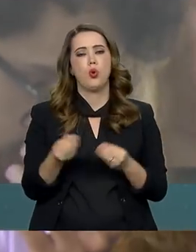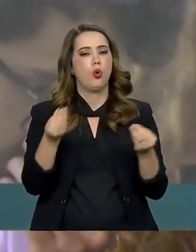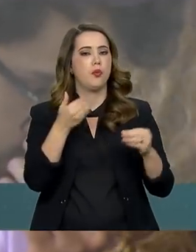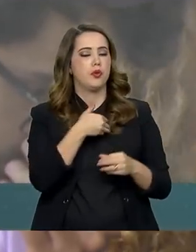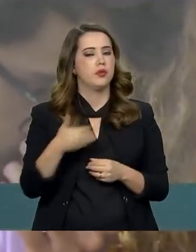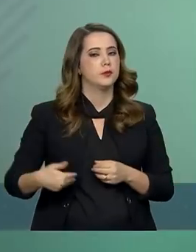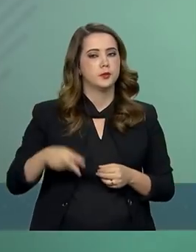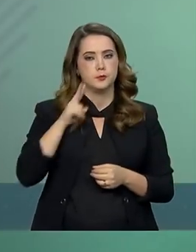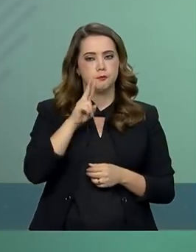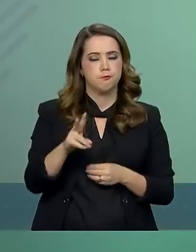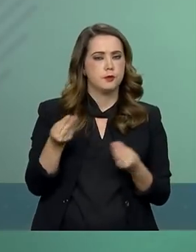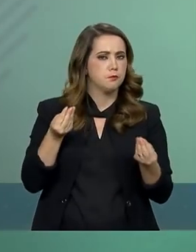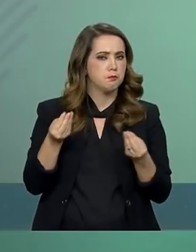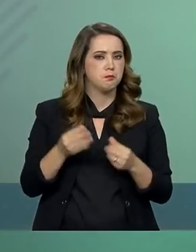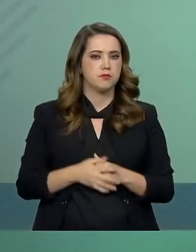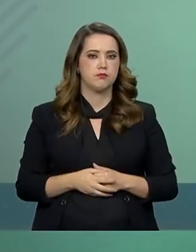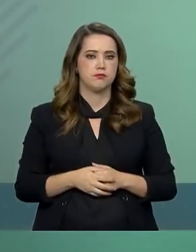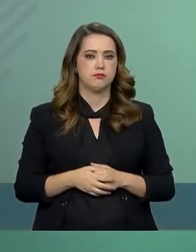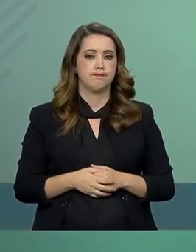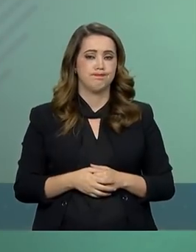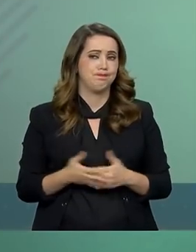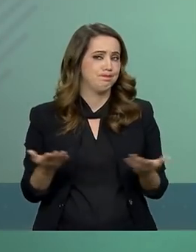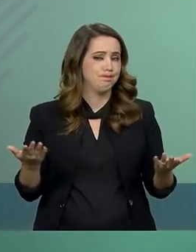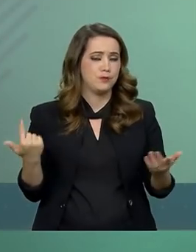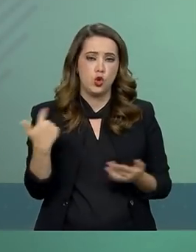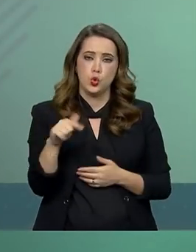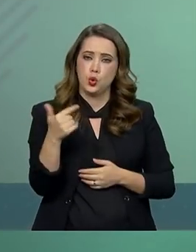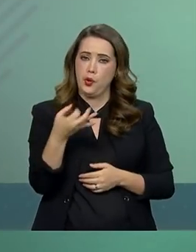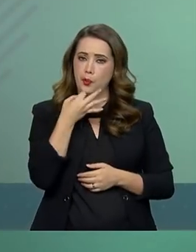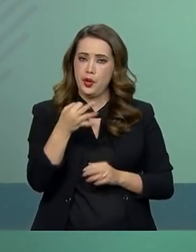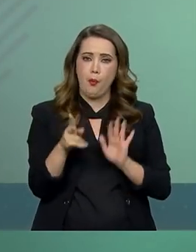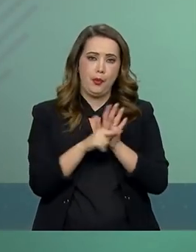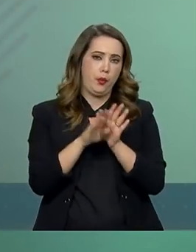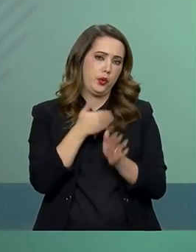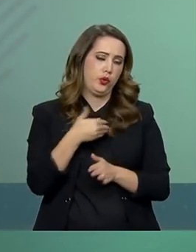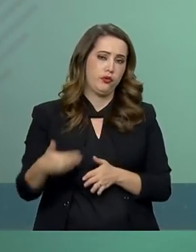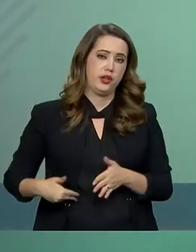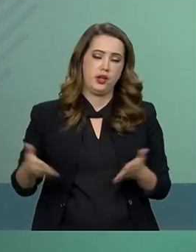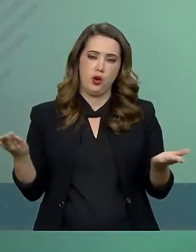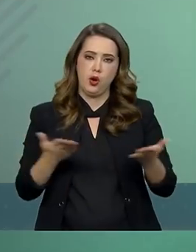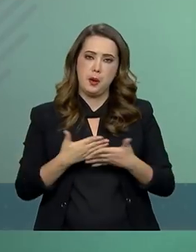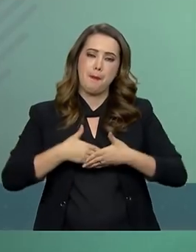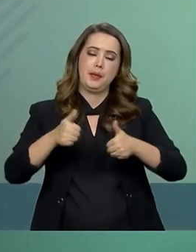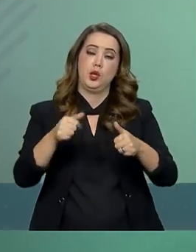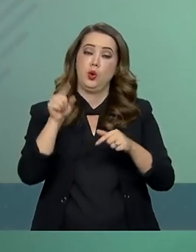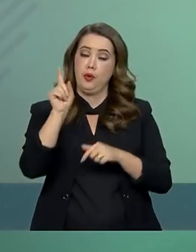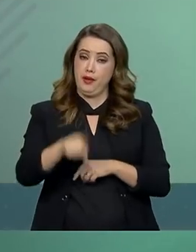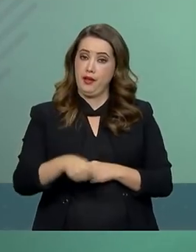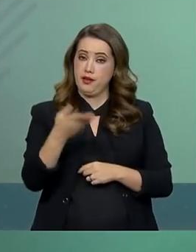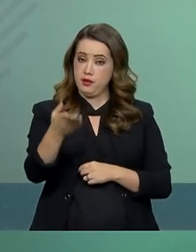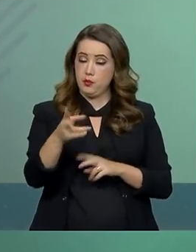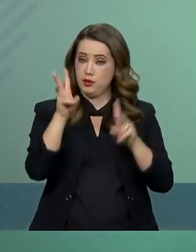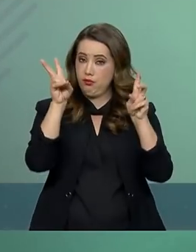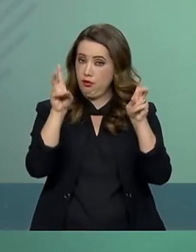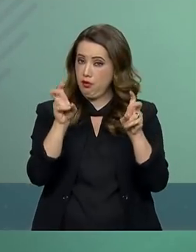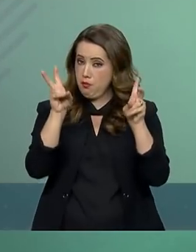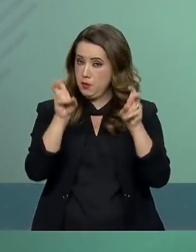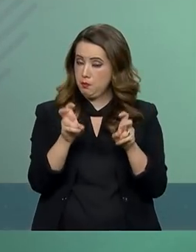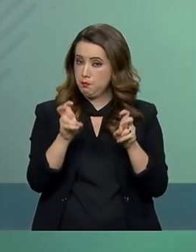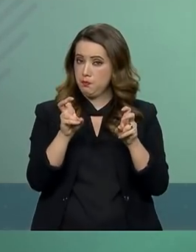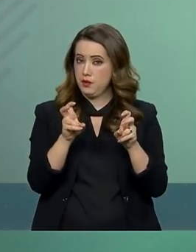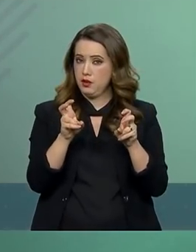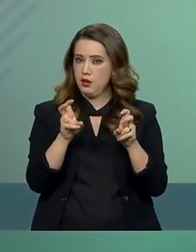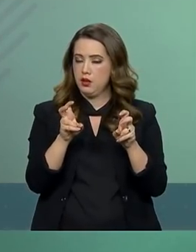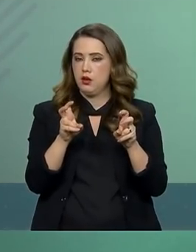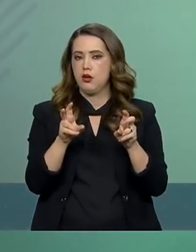iniciativa? No momento, eu não tenho posicionamento oficial do governo. Melhor seria, neste caso, por tratar-se de um